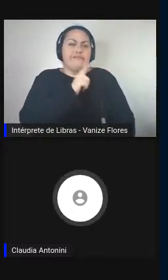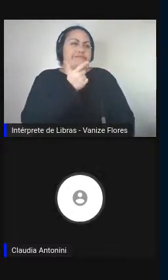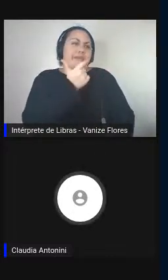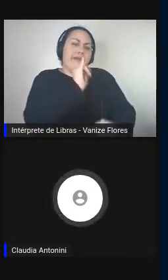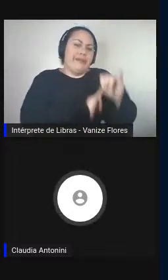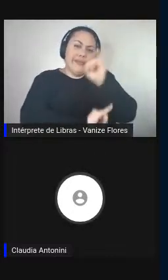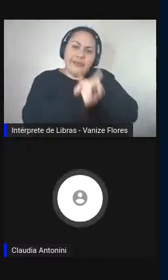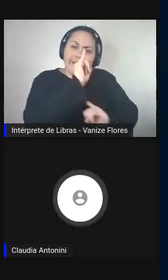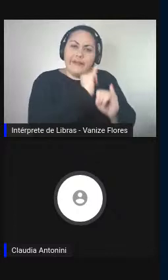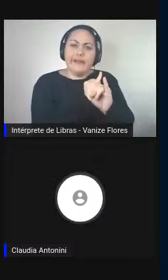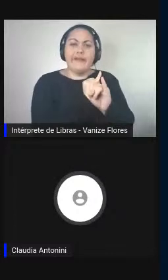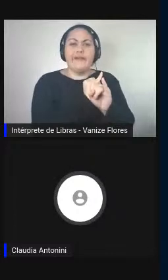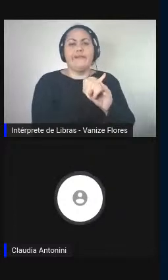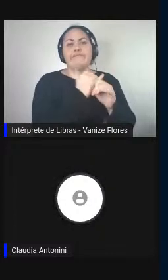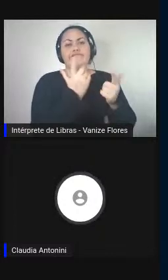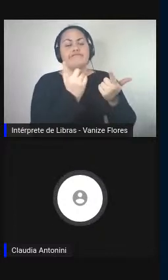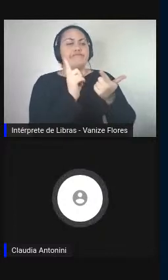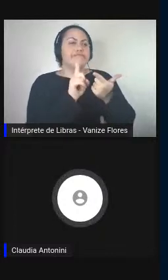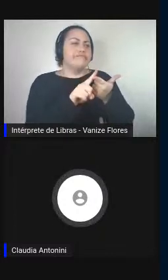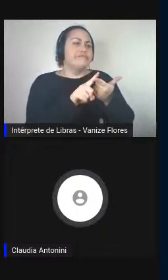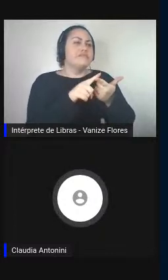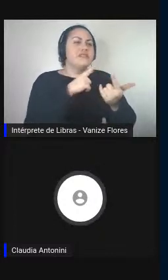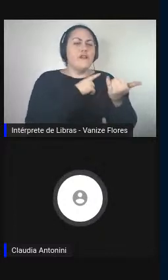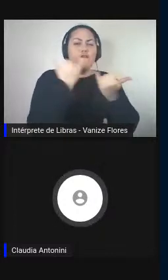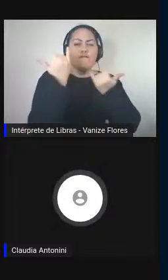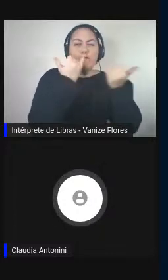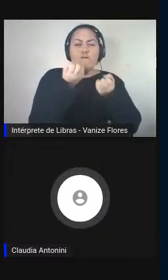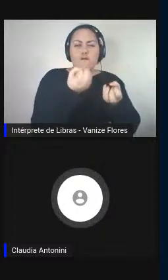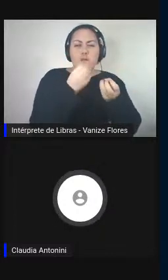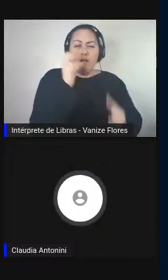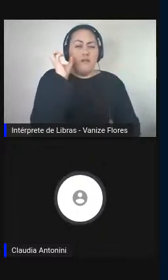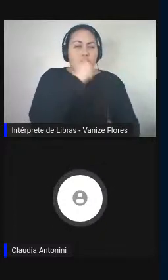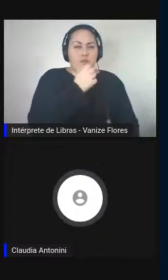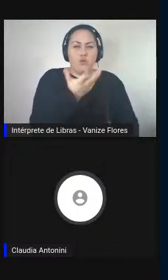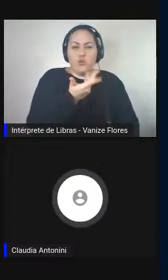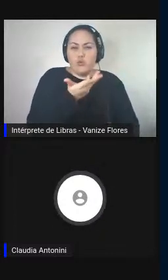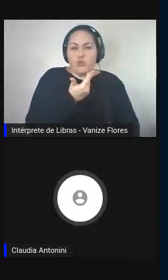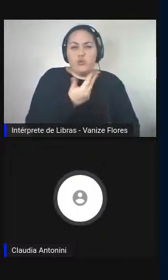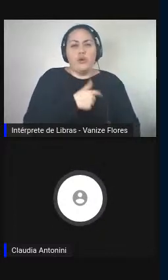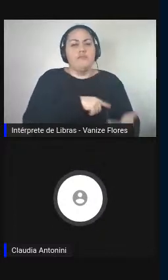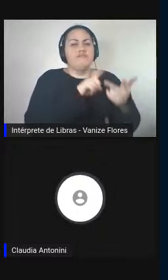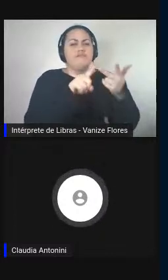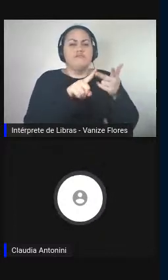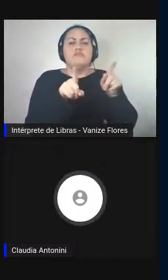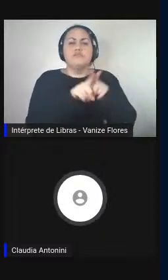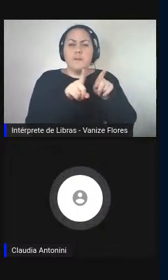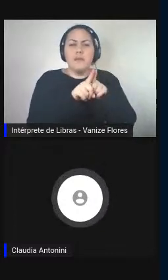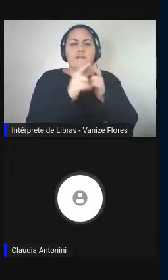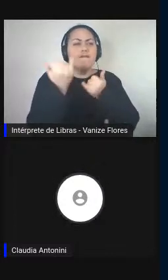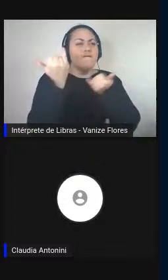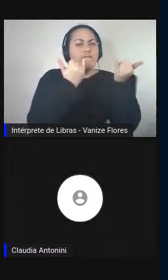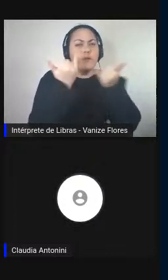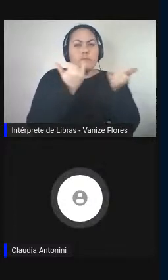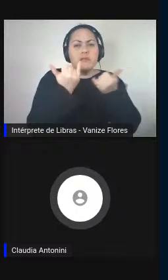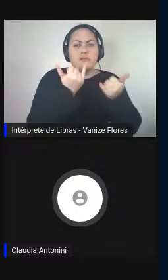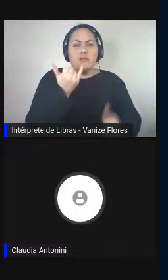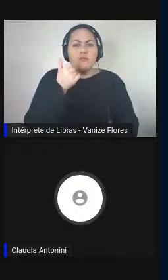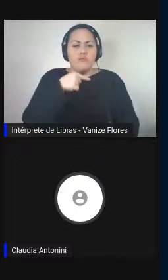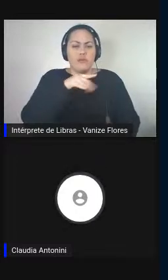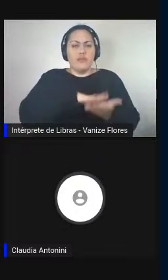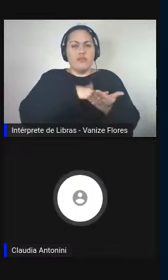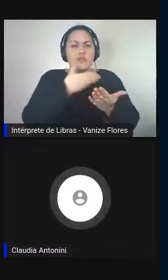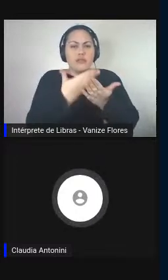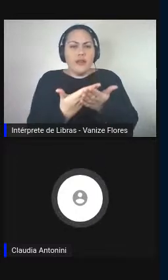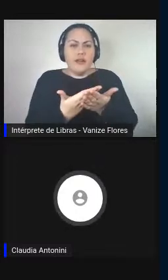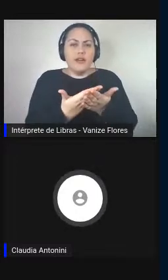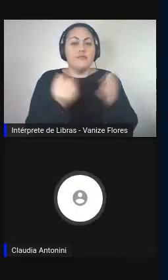pela troca veloz de informações, do acesso veloz da informação por parte do intérprete, então, do uso de